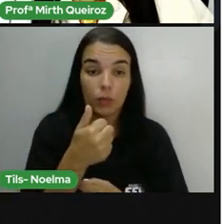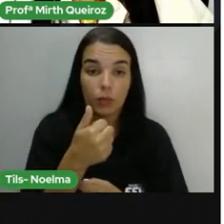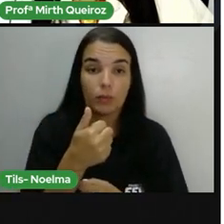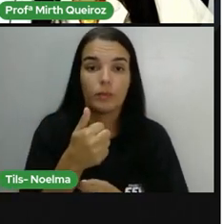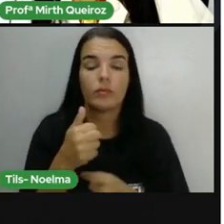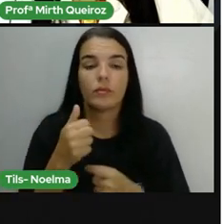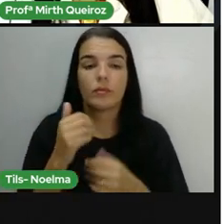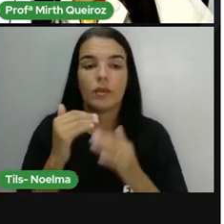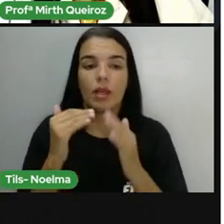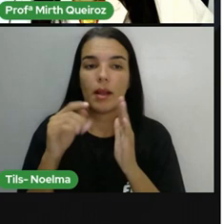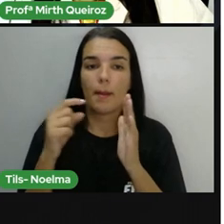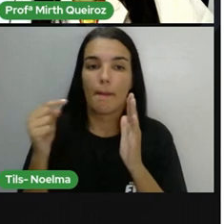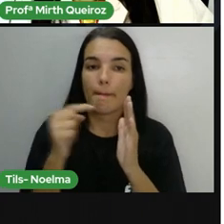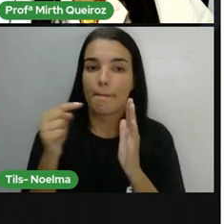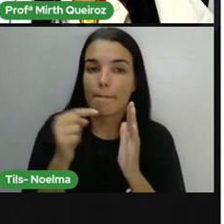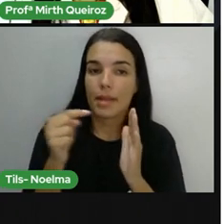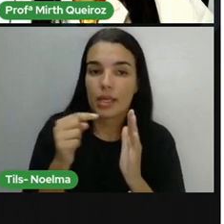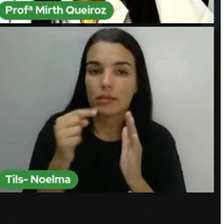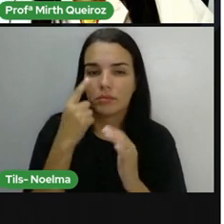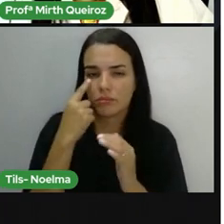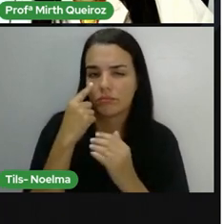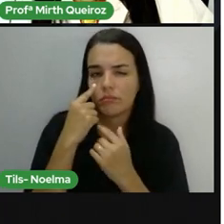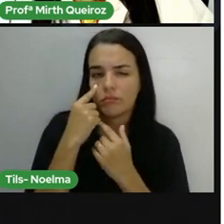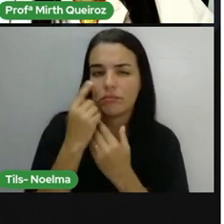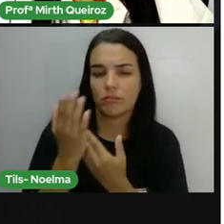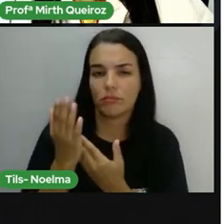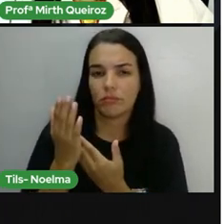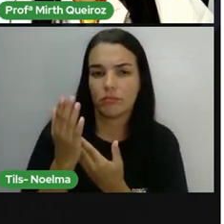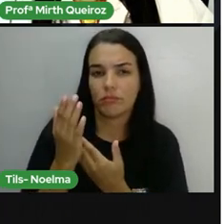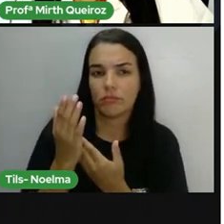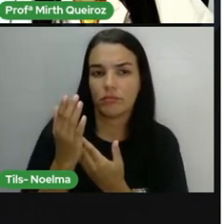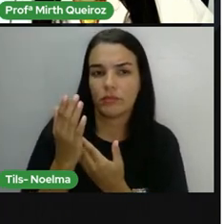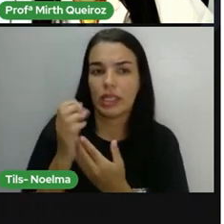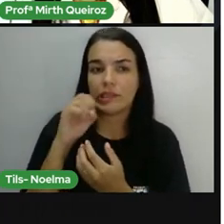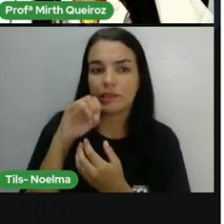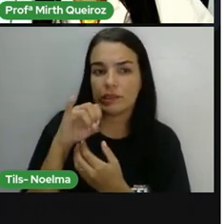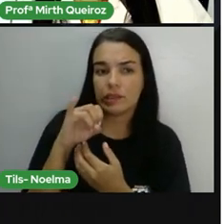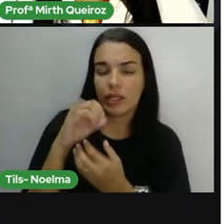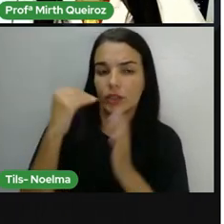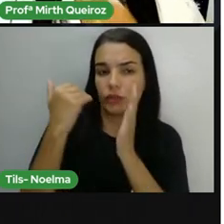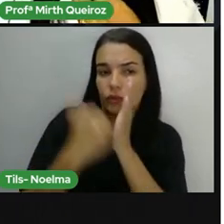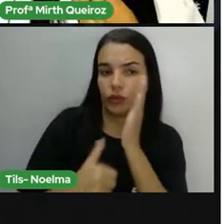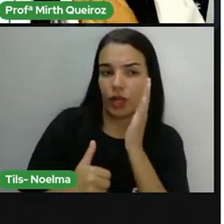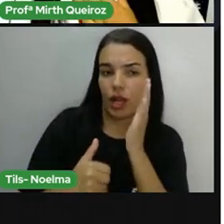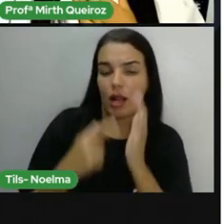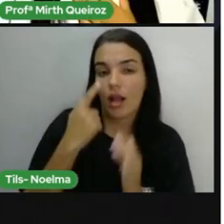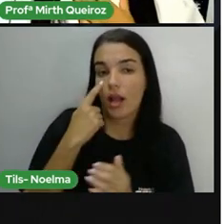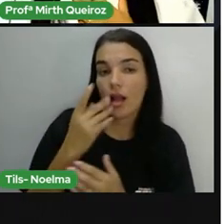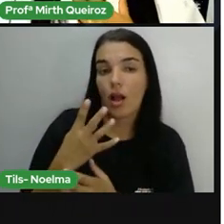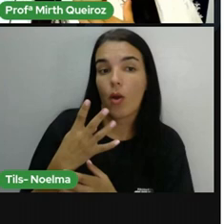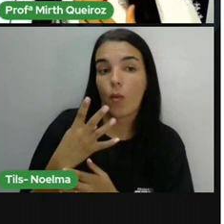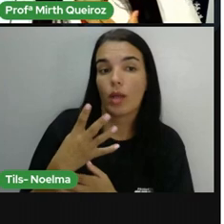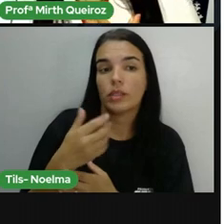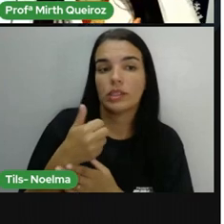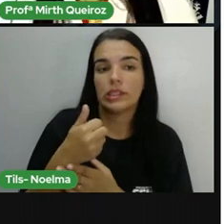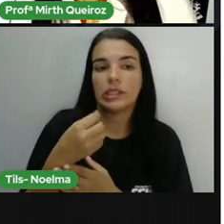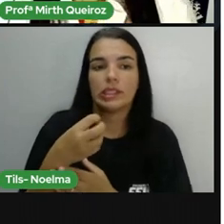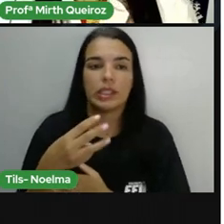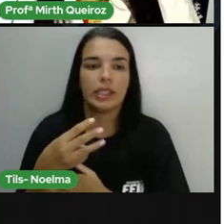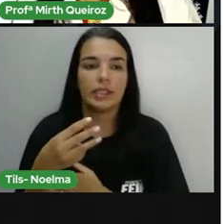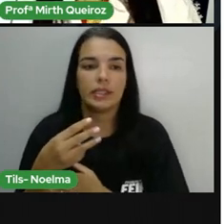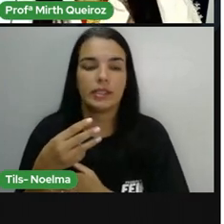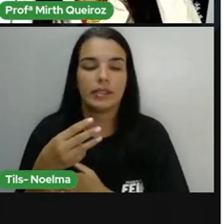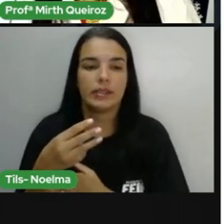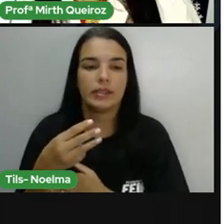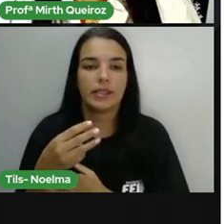Mamíferos, 178. Se eu diminuir 591 menos 178, vai dar 413. Para